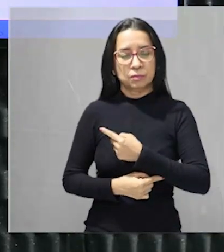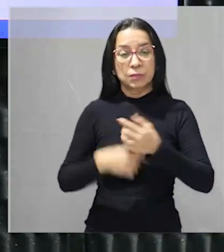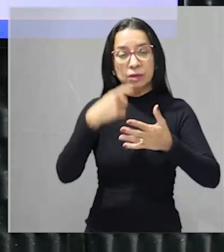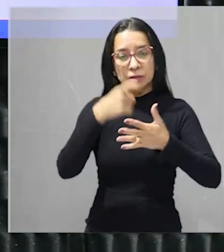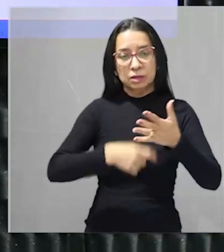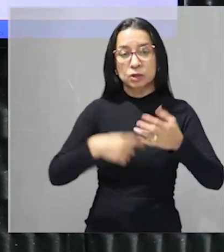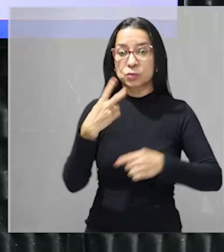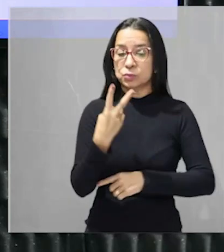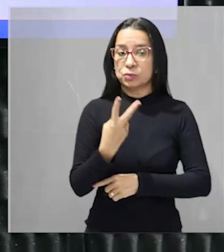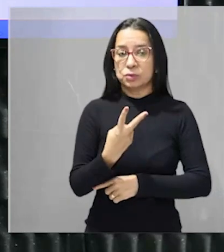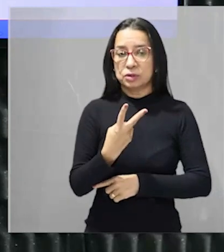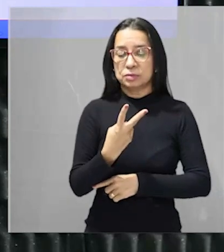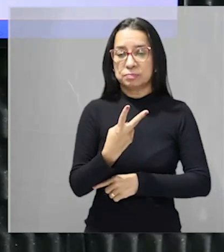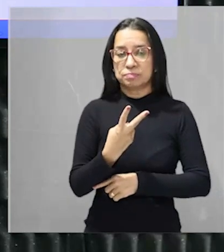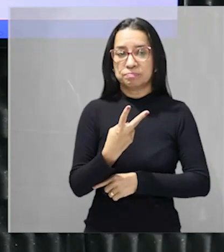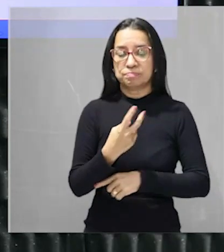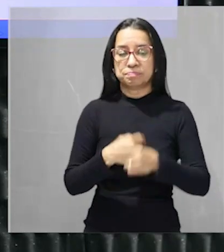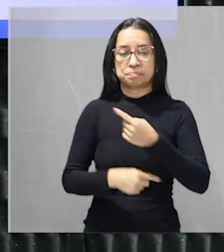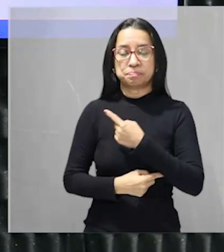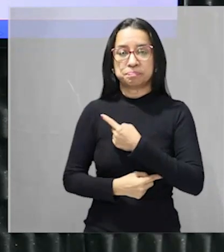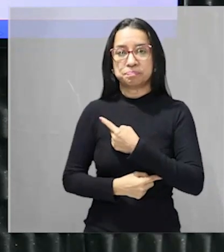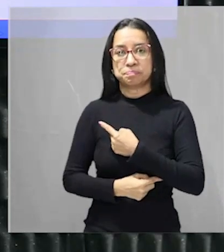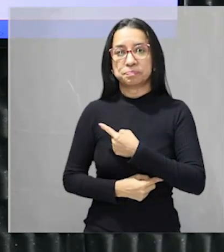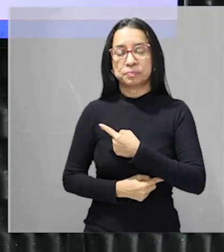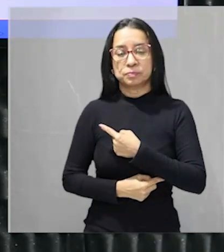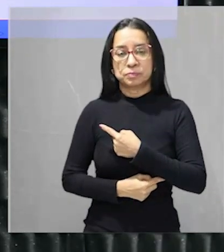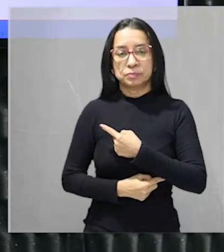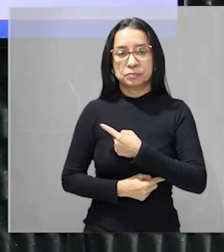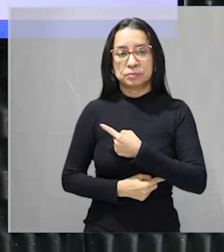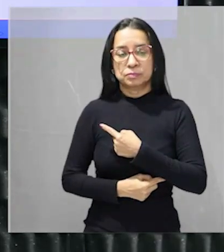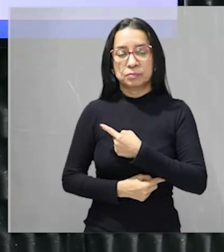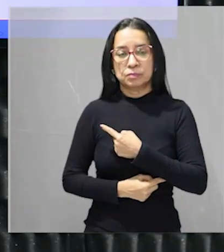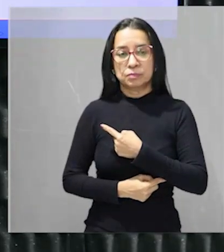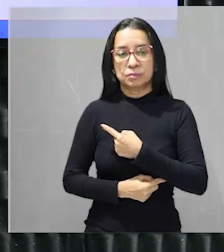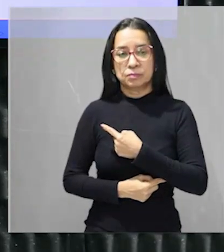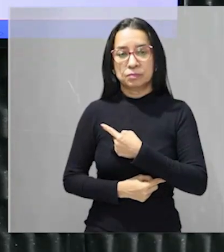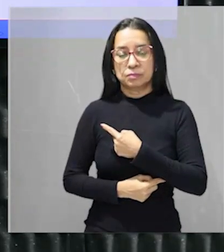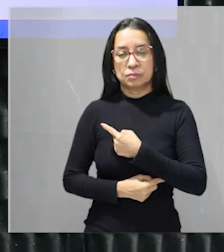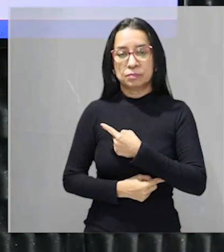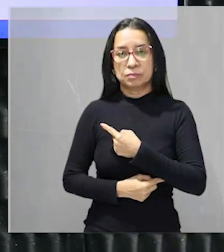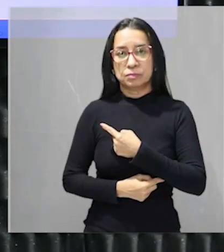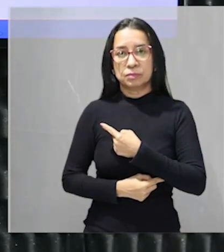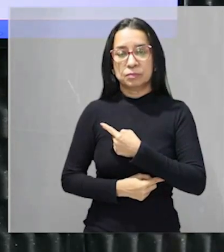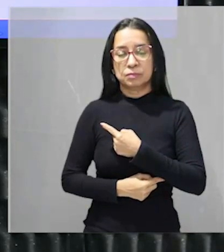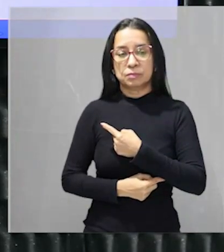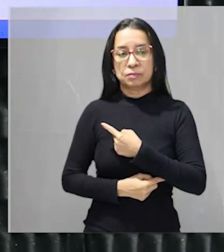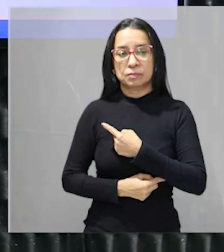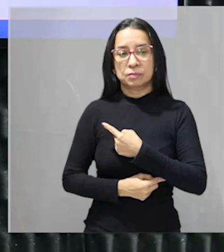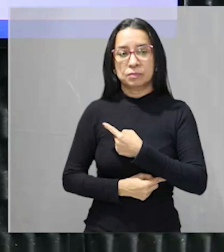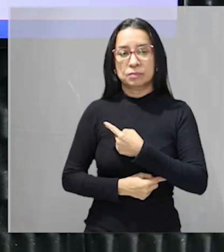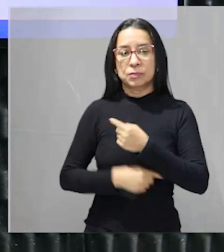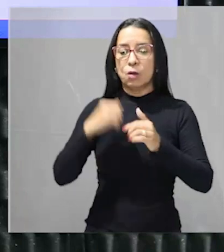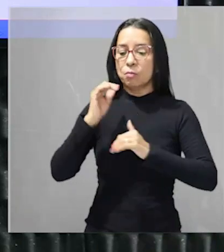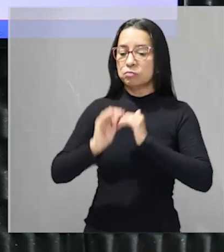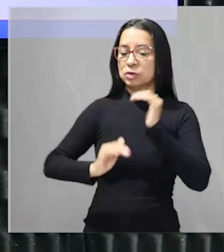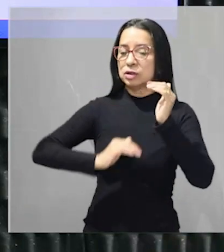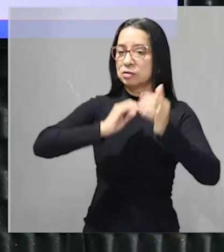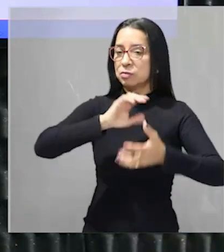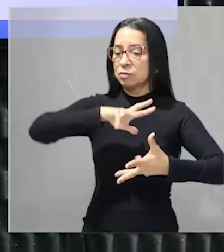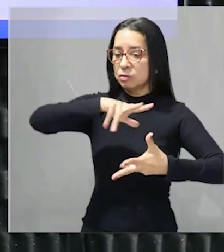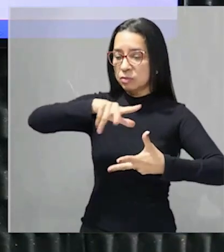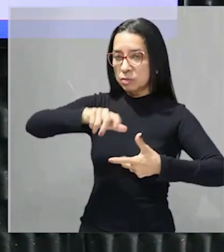o desenvolvimento sustentável já falamos sobre ele rapidamente te explicando desenvolvimento